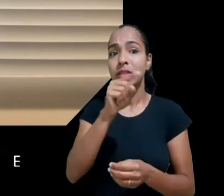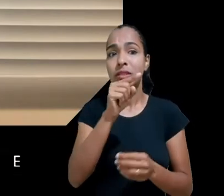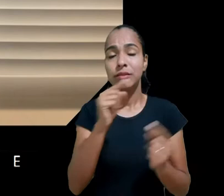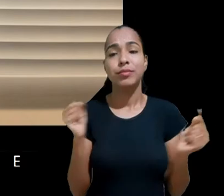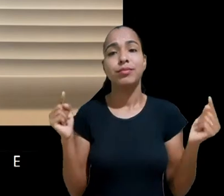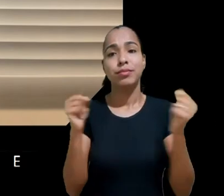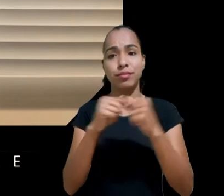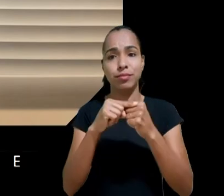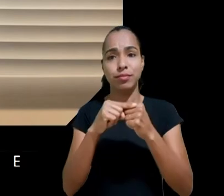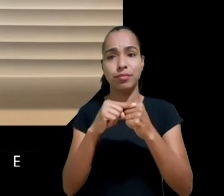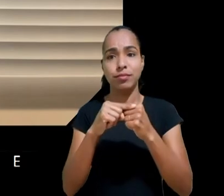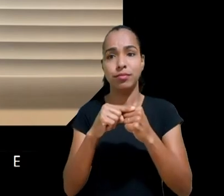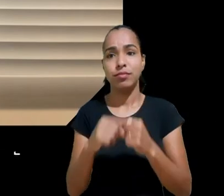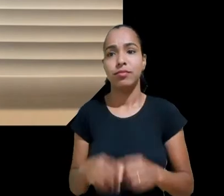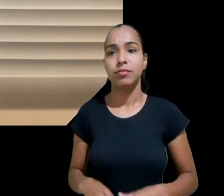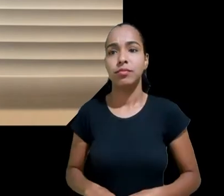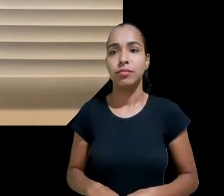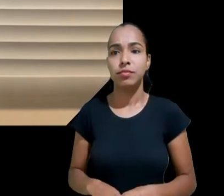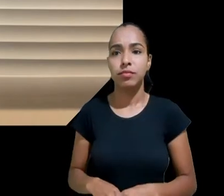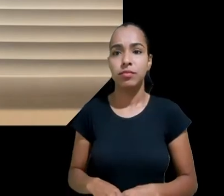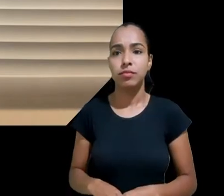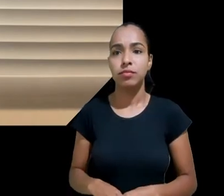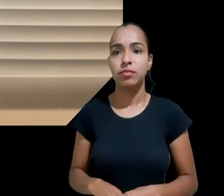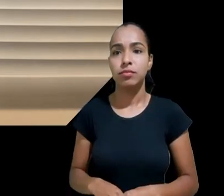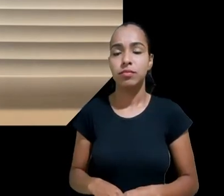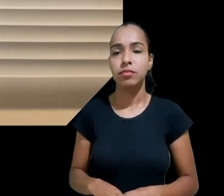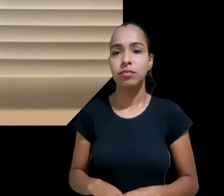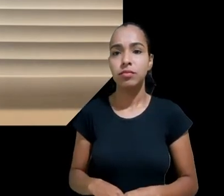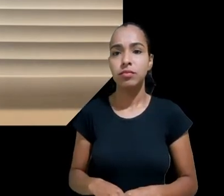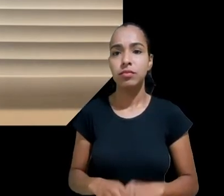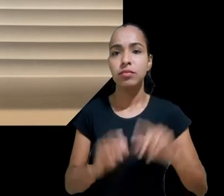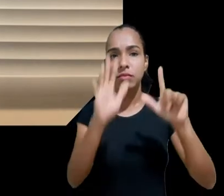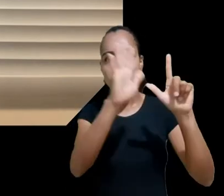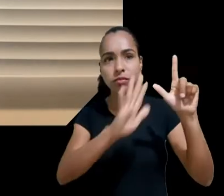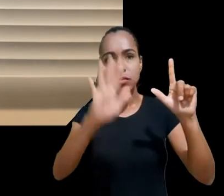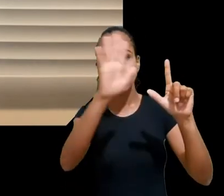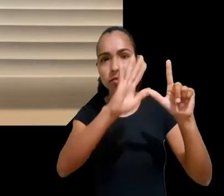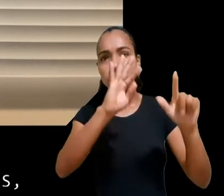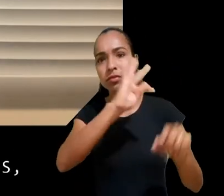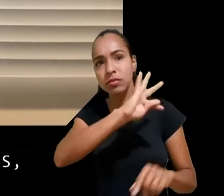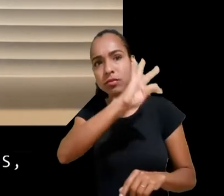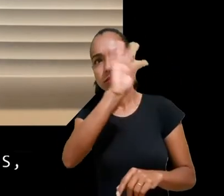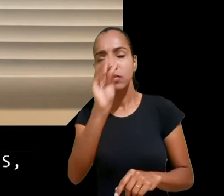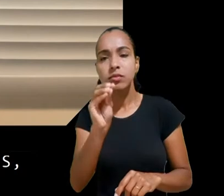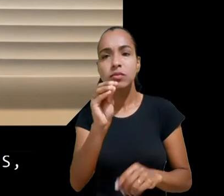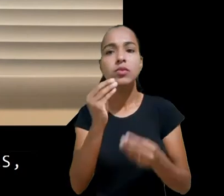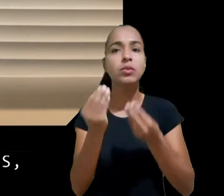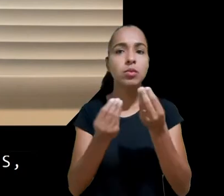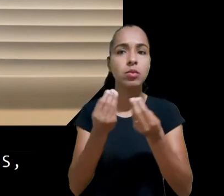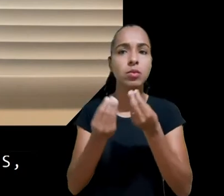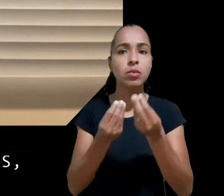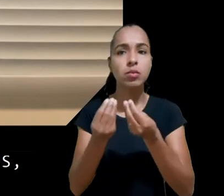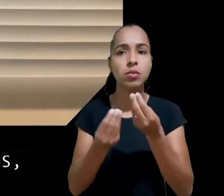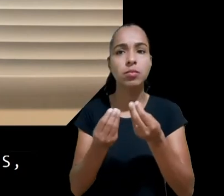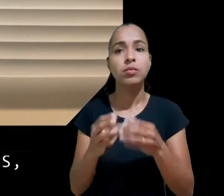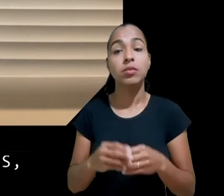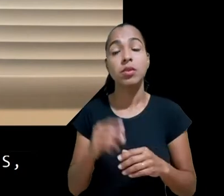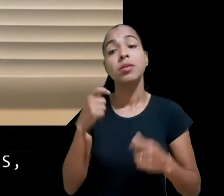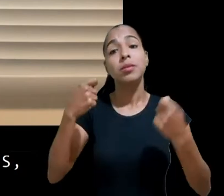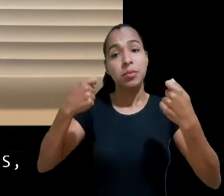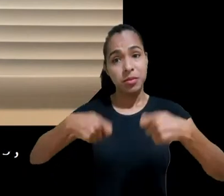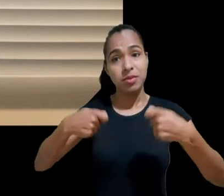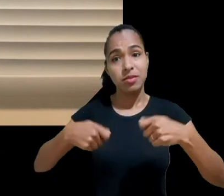situações assim as plataformas elas não deveriam agir? Em muitos desses casos, além de tudo, esses